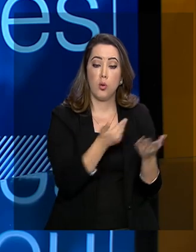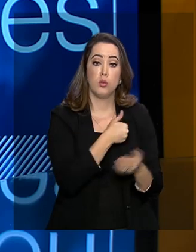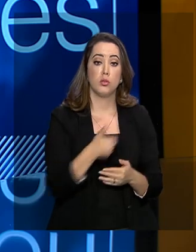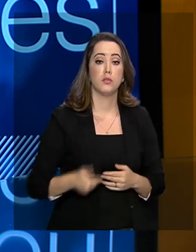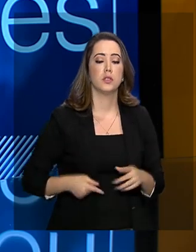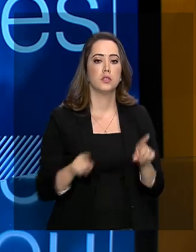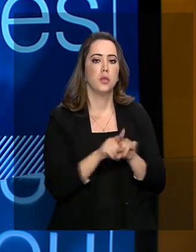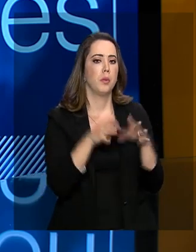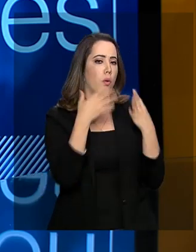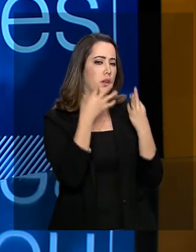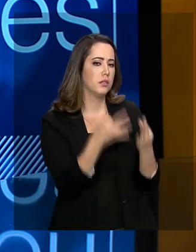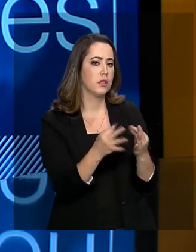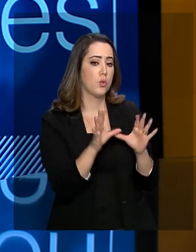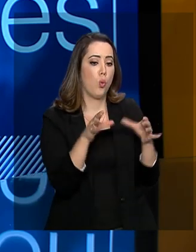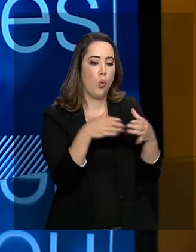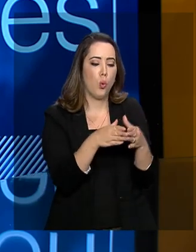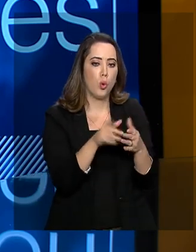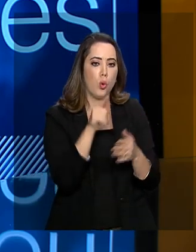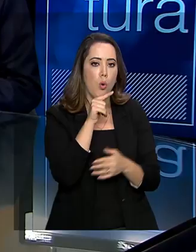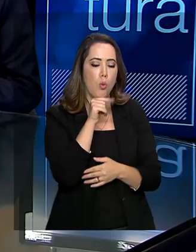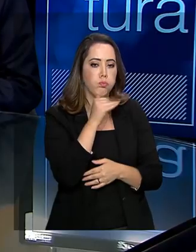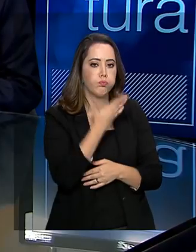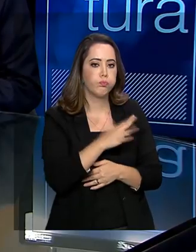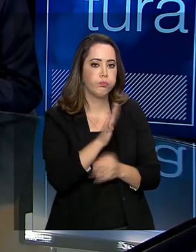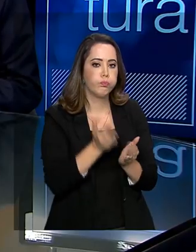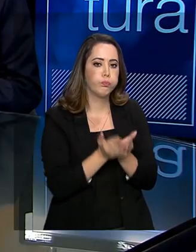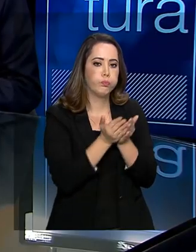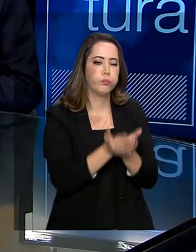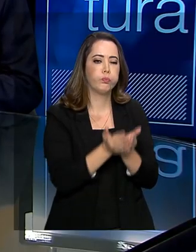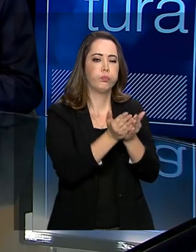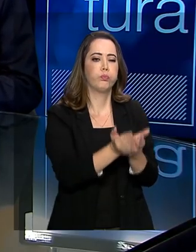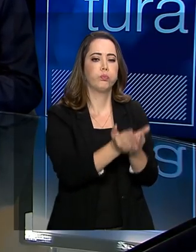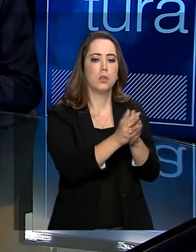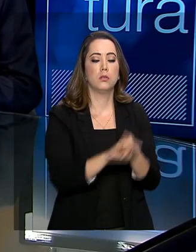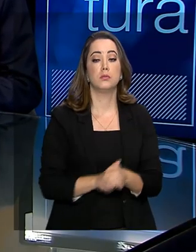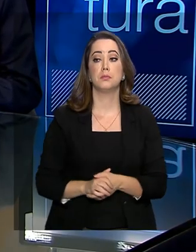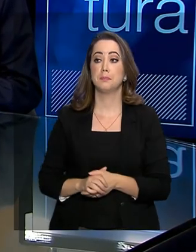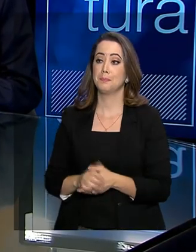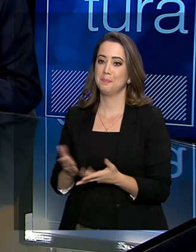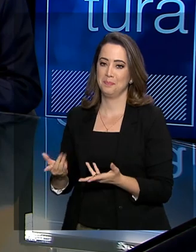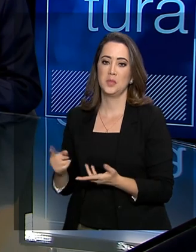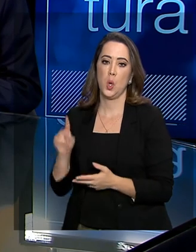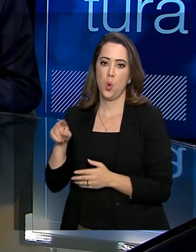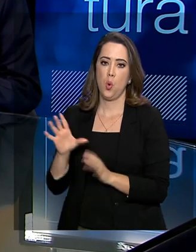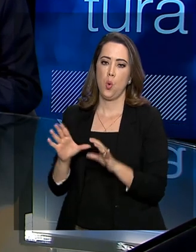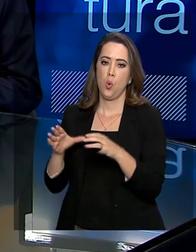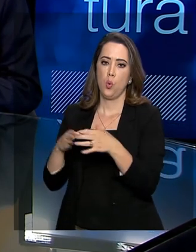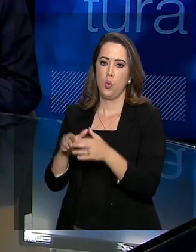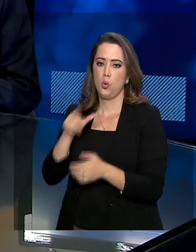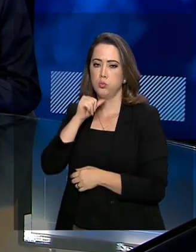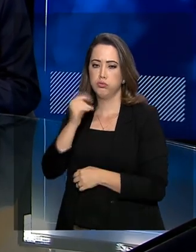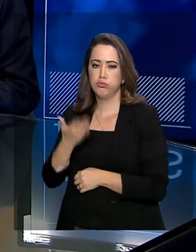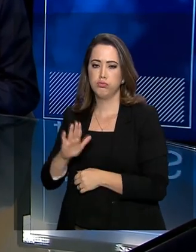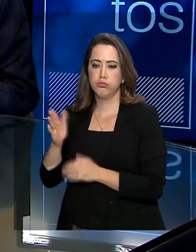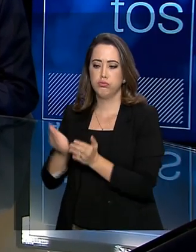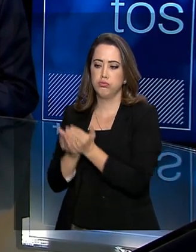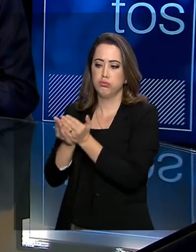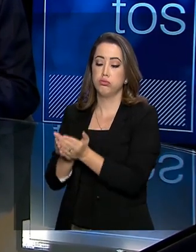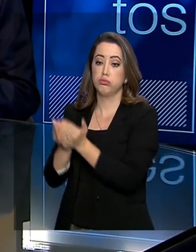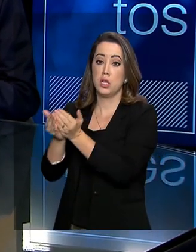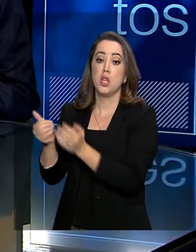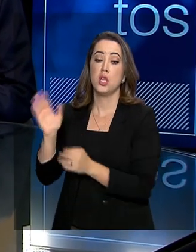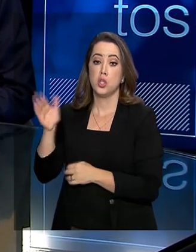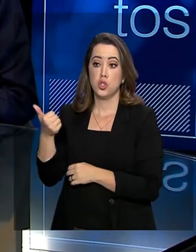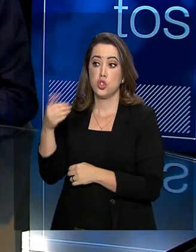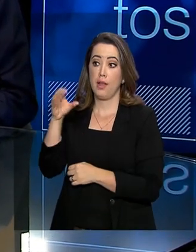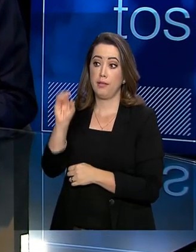especial em relação ao setor portuário. O setor portuário, nós tivemos já no primeiro semestre o arrendamento de 10 terminais portuários, esses